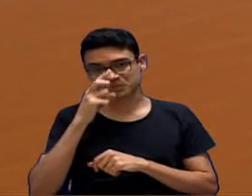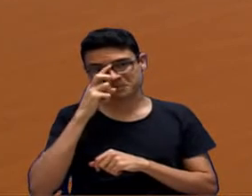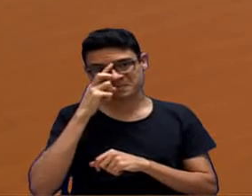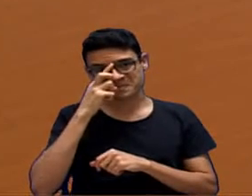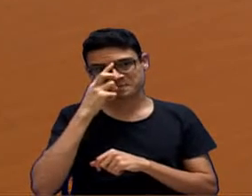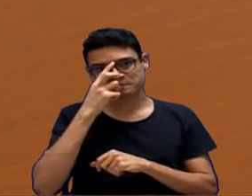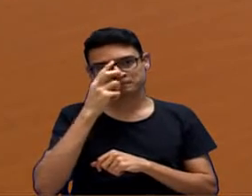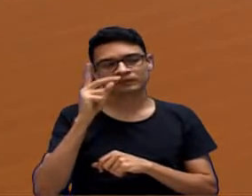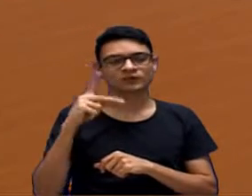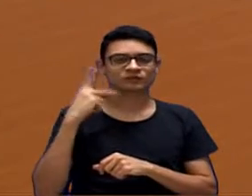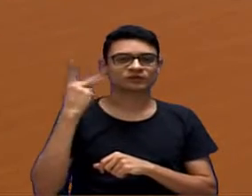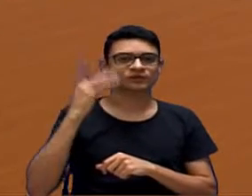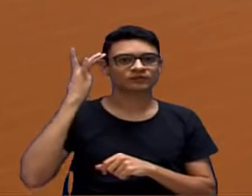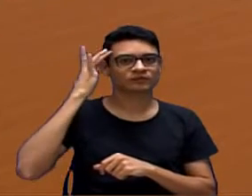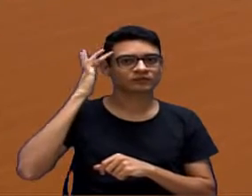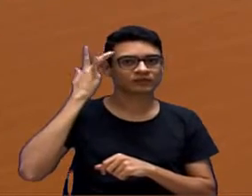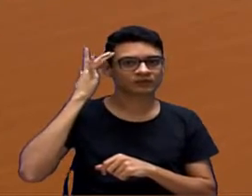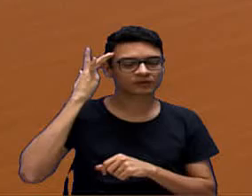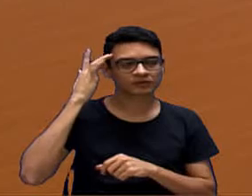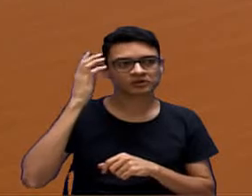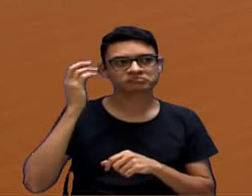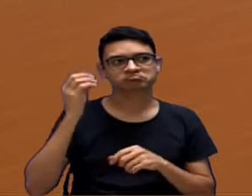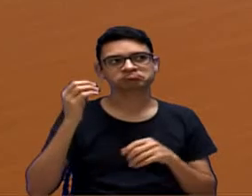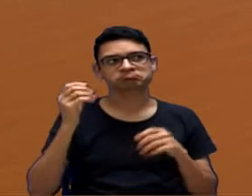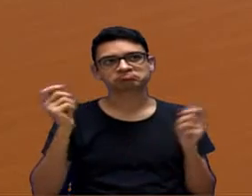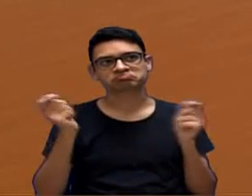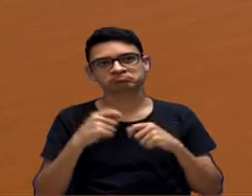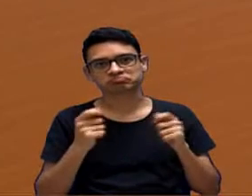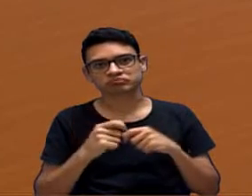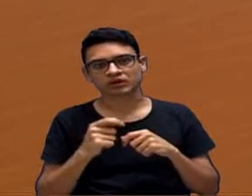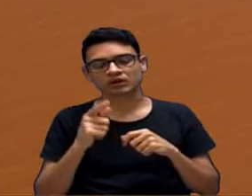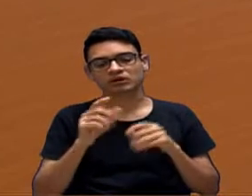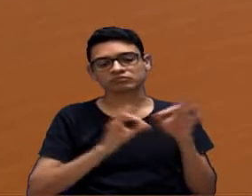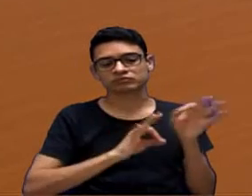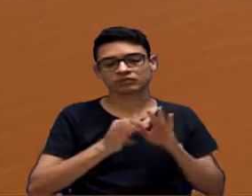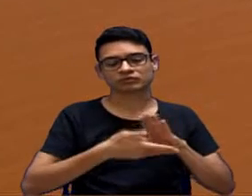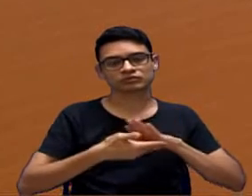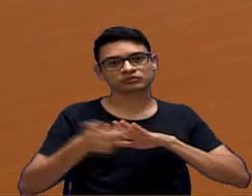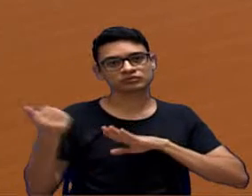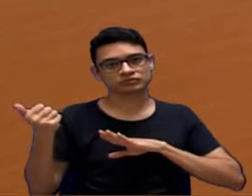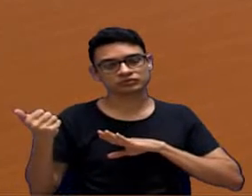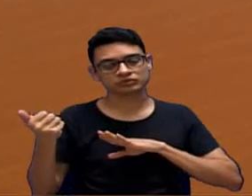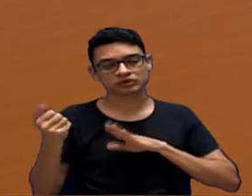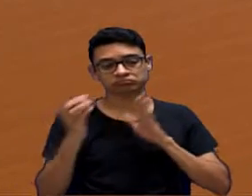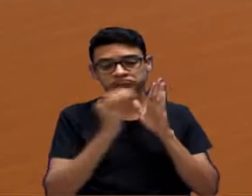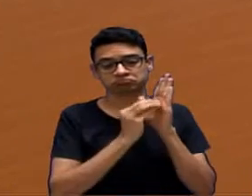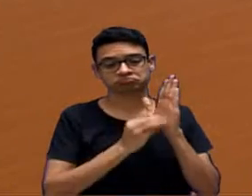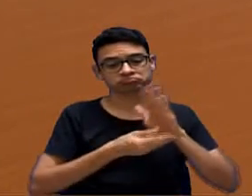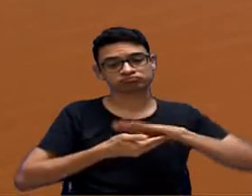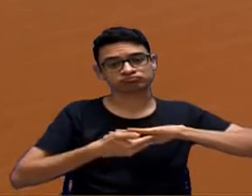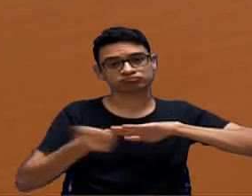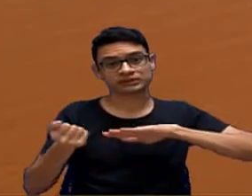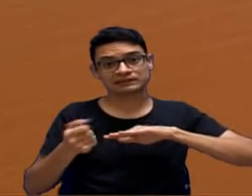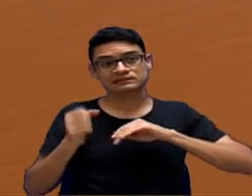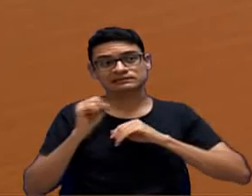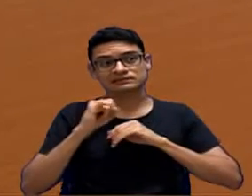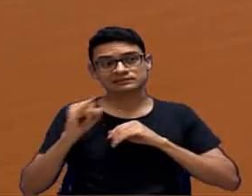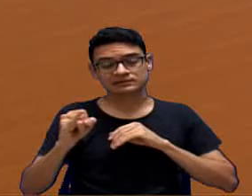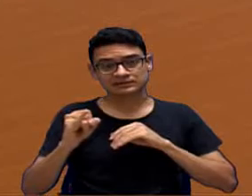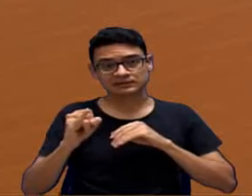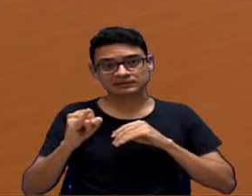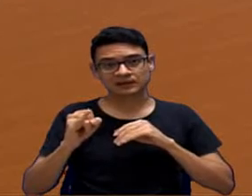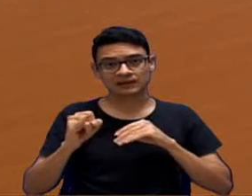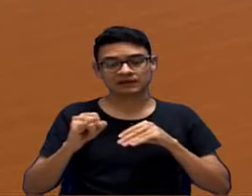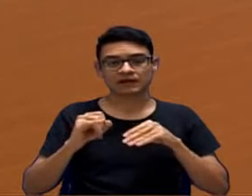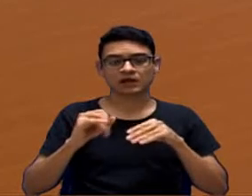vereadores acharem conveniente, vai ser retirado o projeto e sai de pauta. Se o pessoal votar contra, o projeto vai